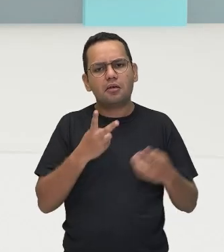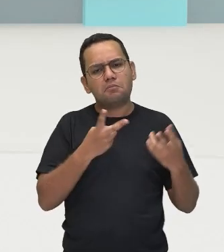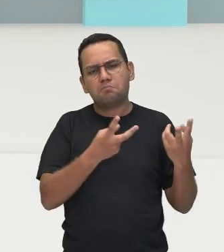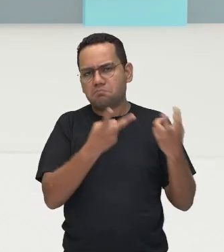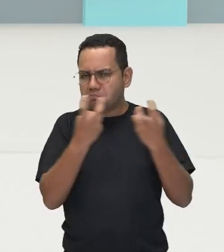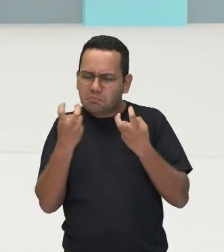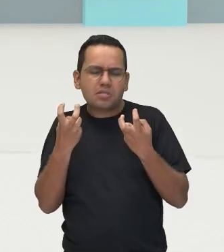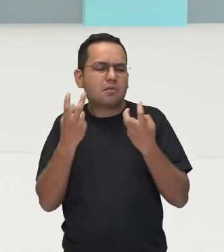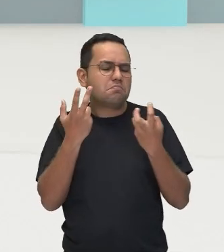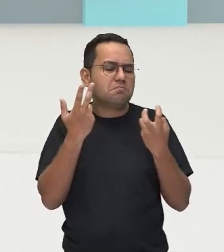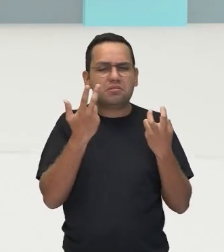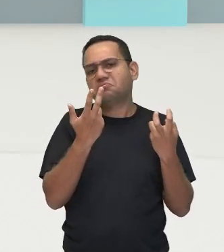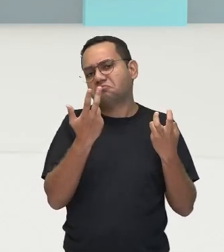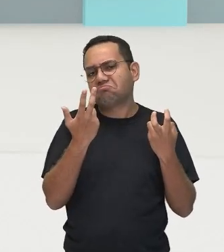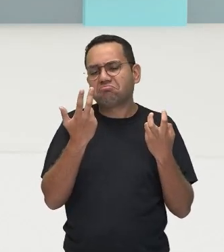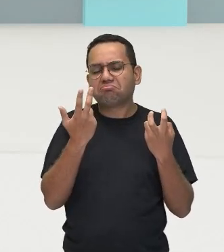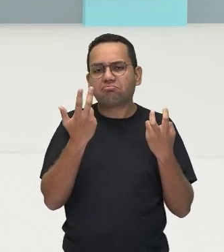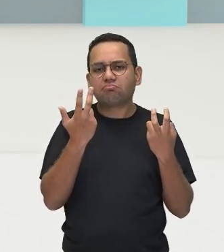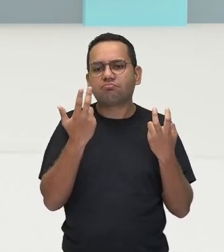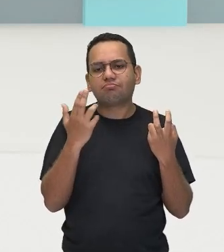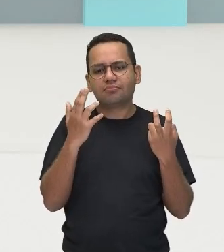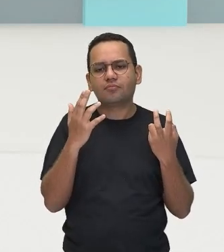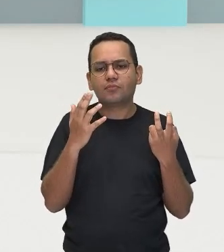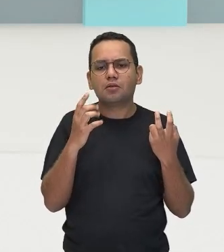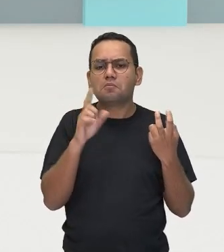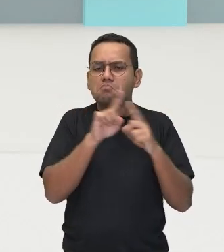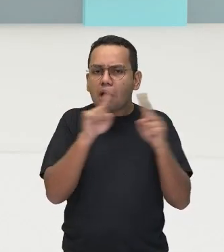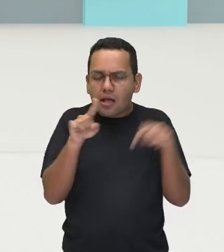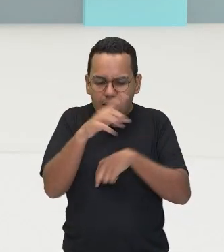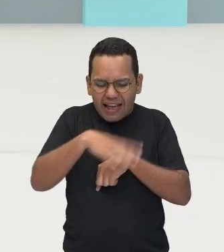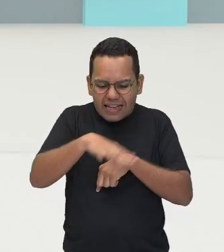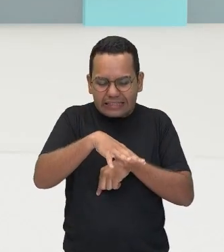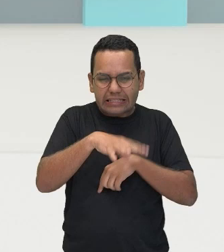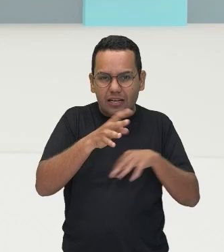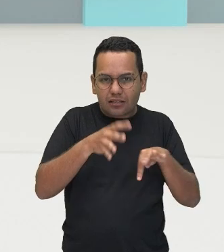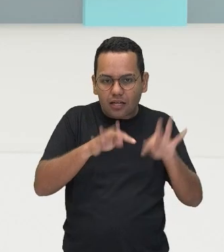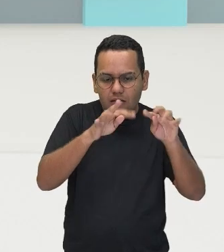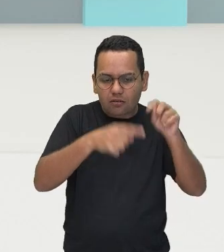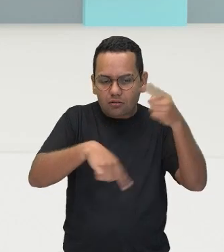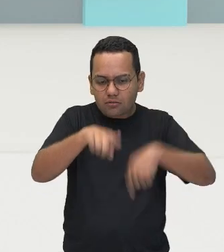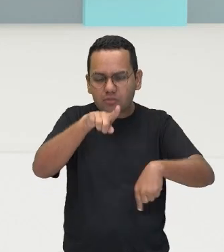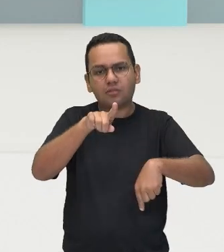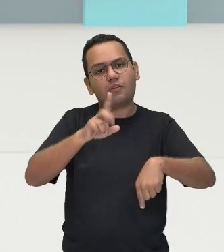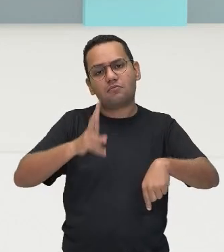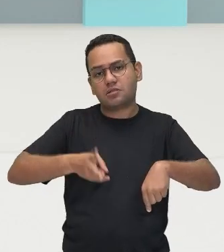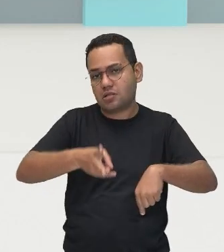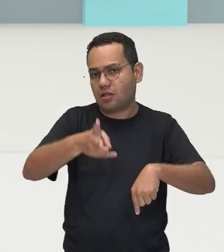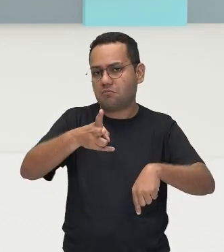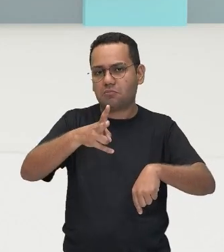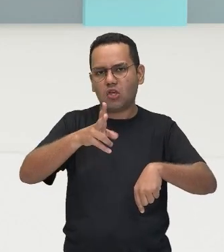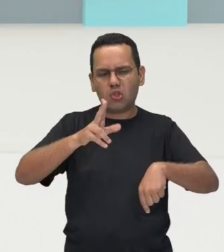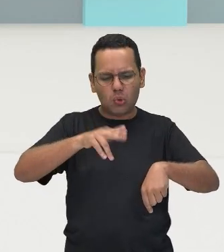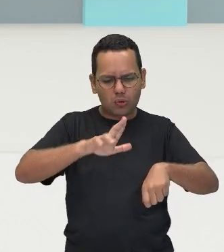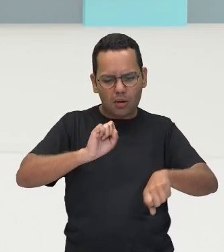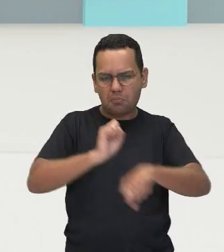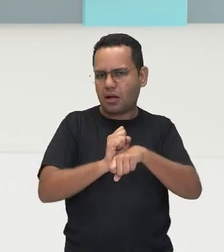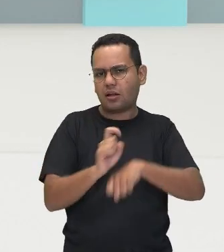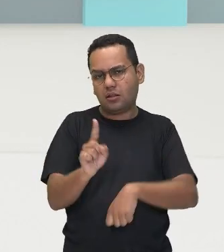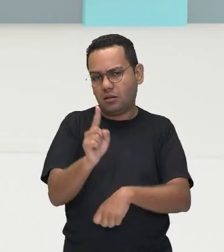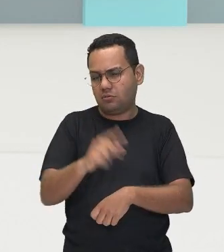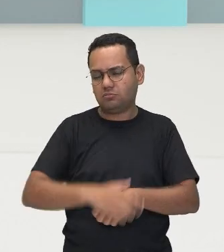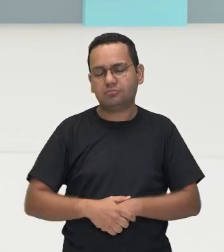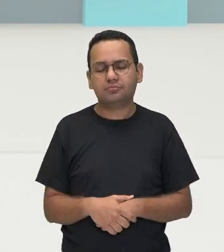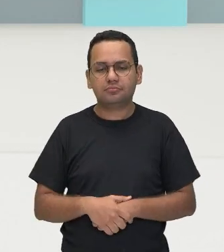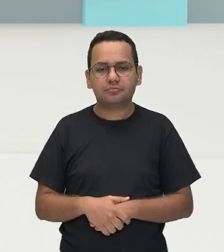em um universo que não para de evoluir, gente. A tecnologia no esporte todo dia tem uma novidade. E o outro